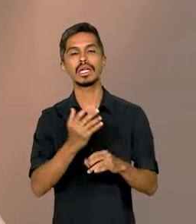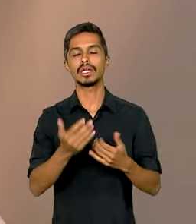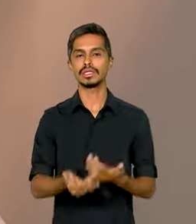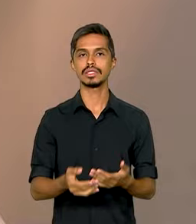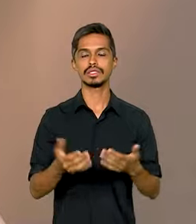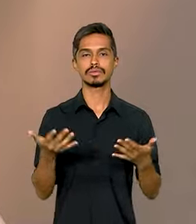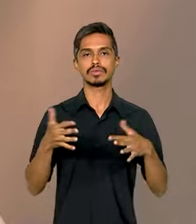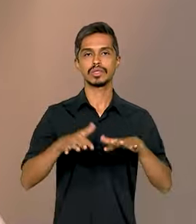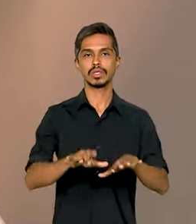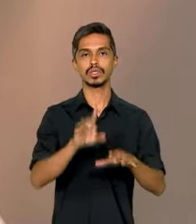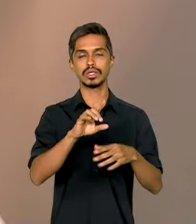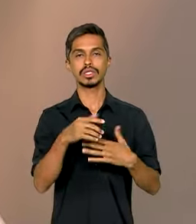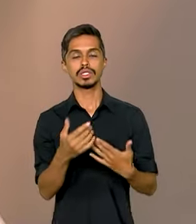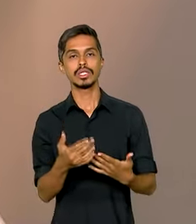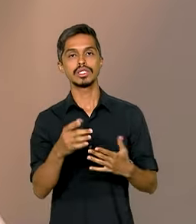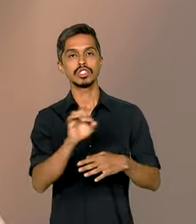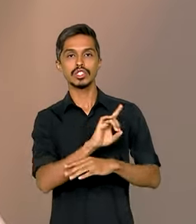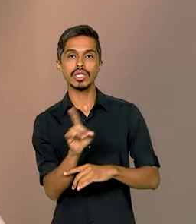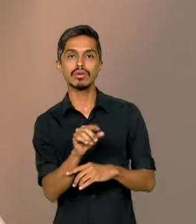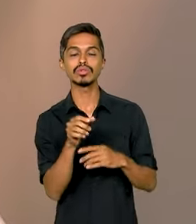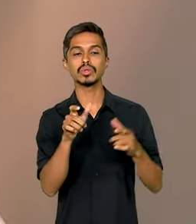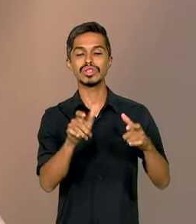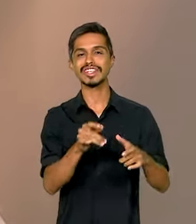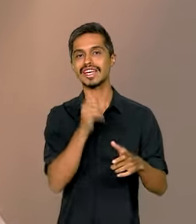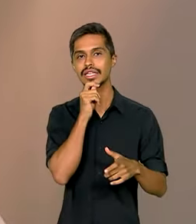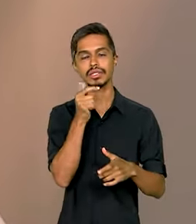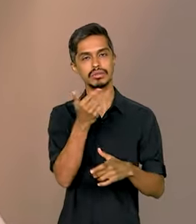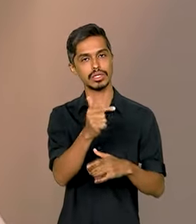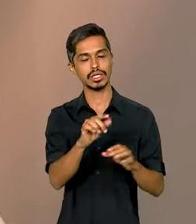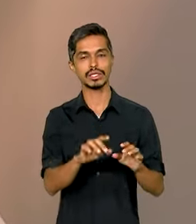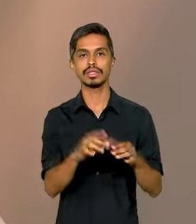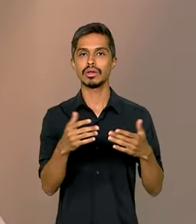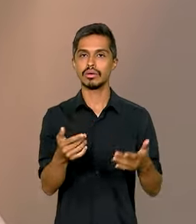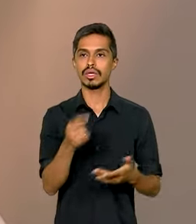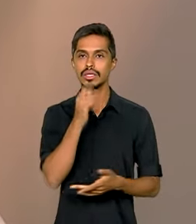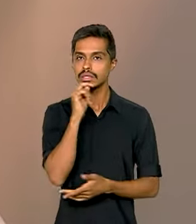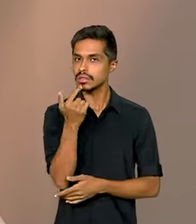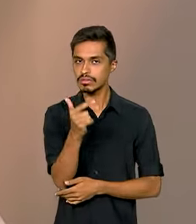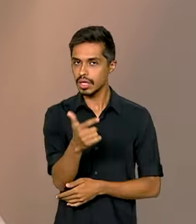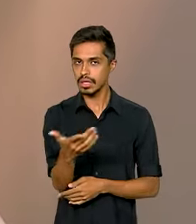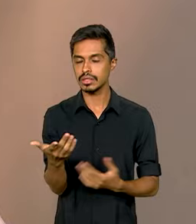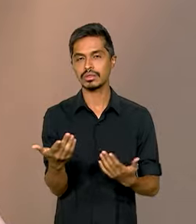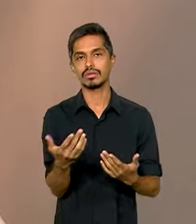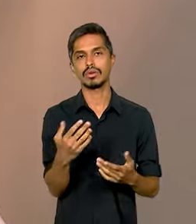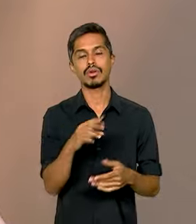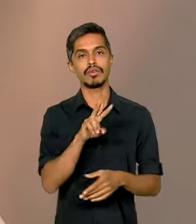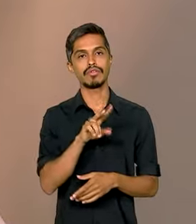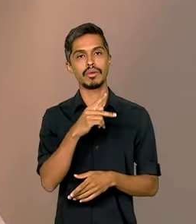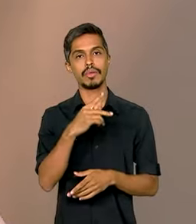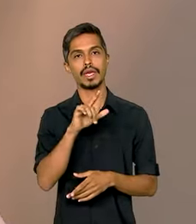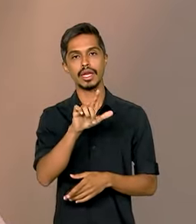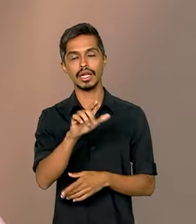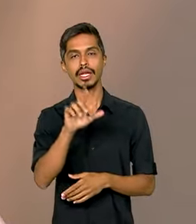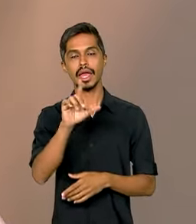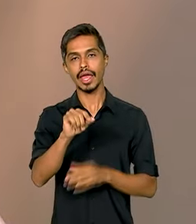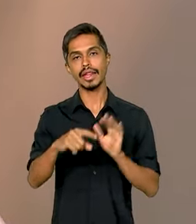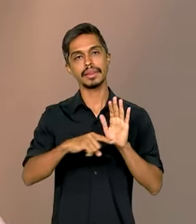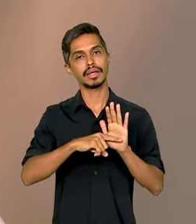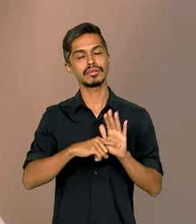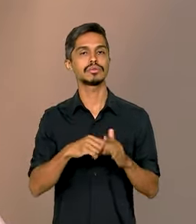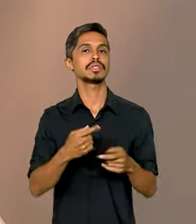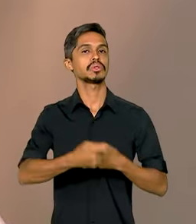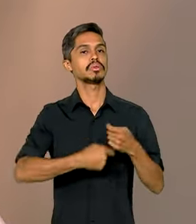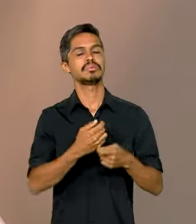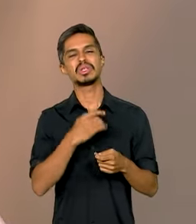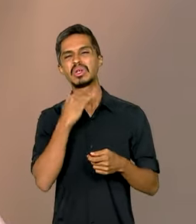para os locais que ainda não chegou. Então, ainda não chegou é onde o VPL é negativo, onde não é economicamente